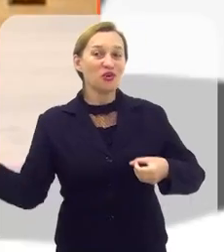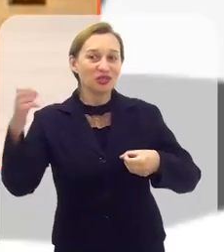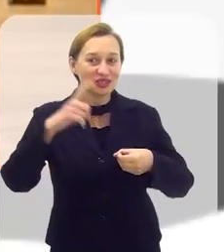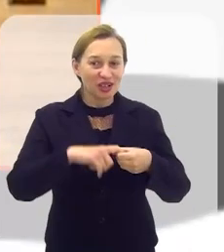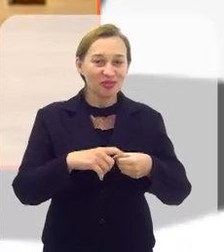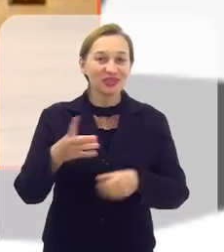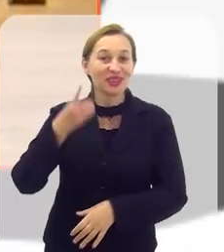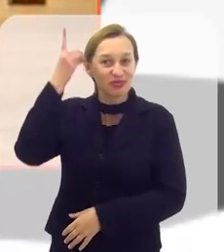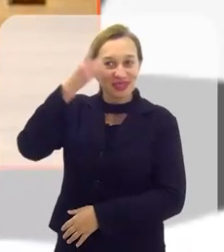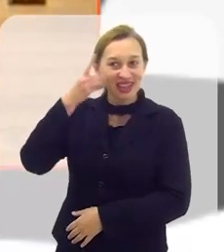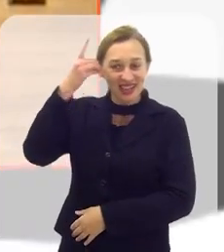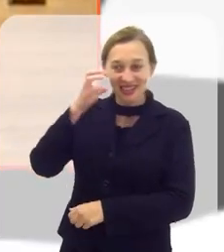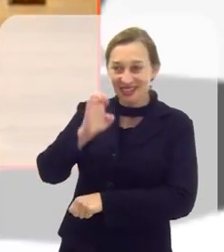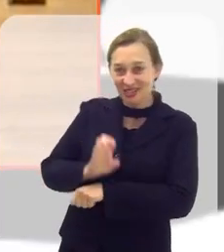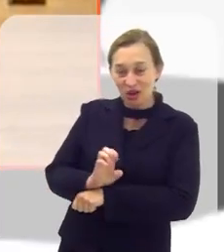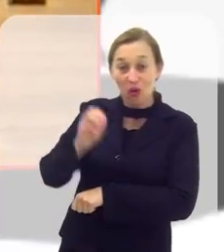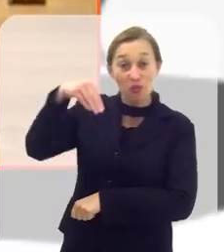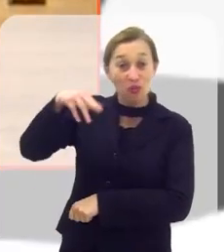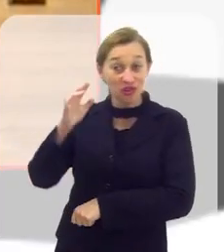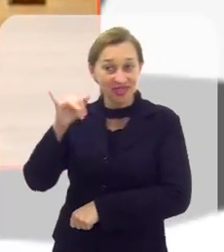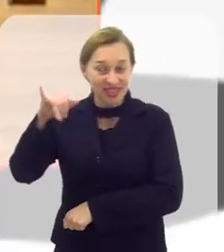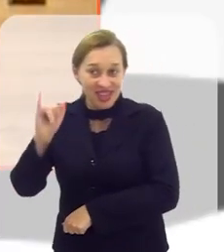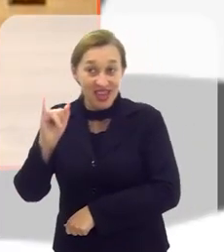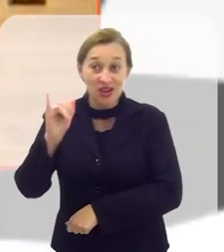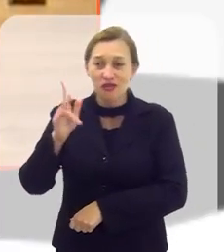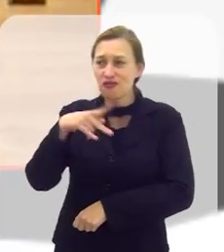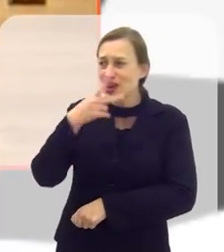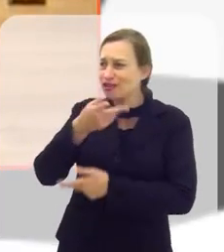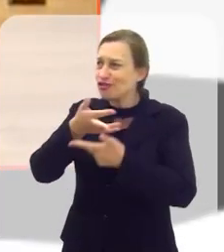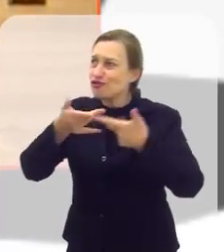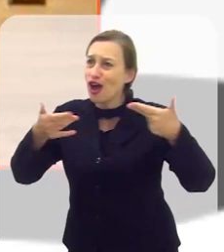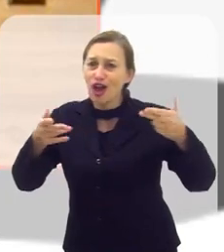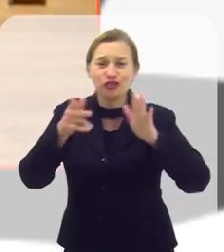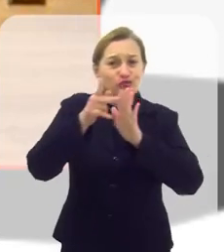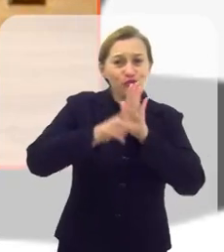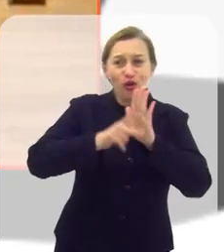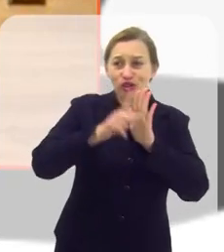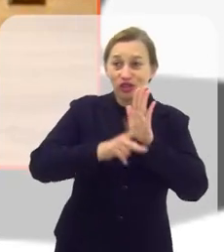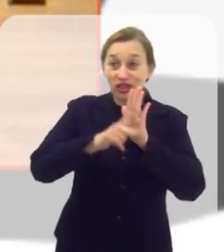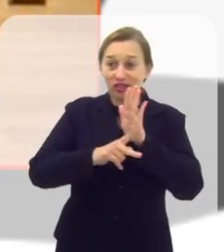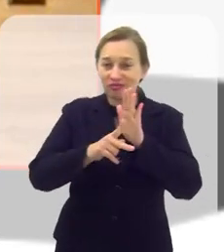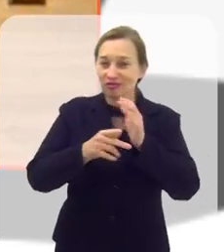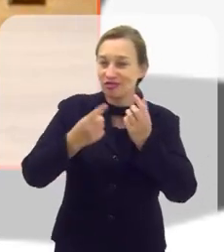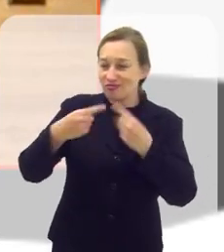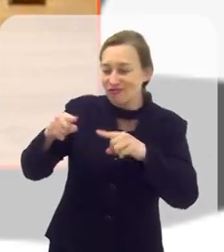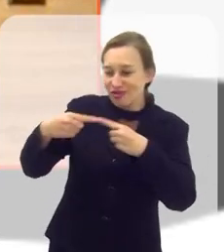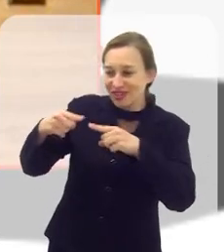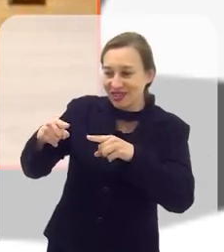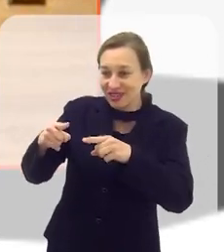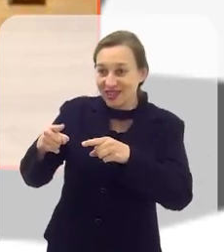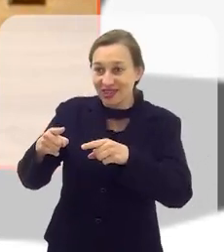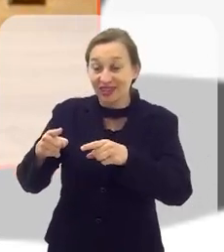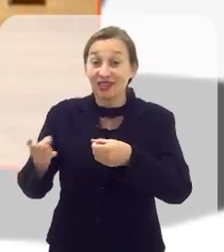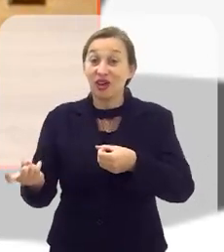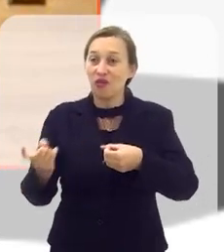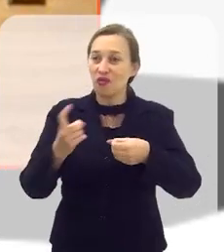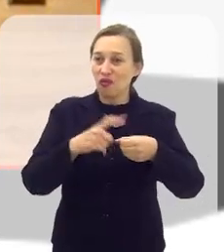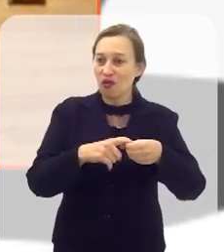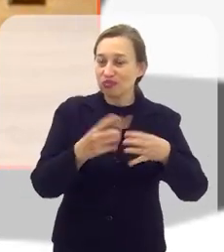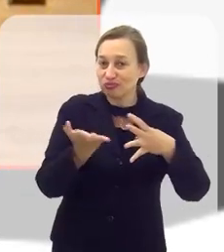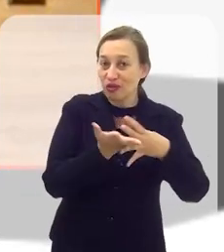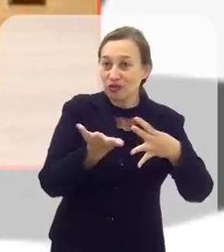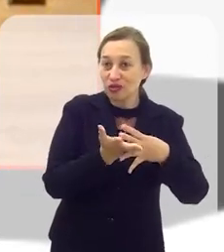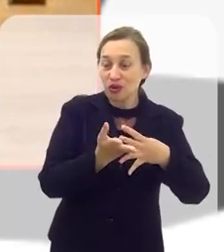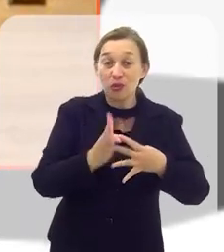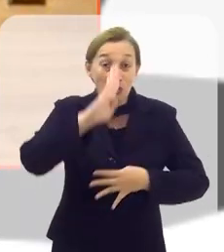De volta hoje com o deputado estadual Munir Neto, tratando de inúmeros projetos, deixamos a provocação na ida para o